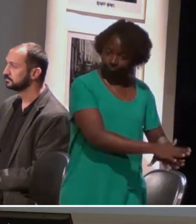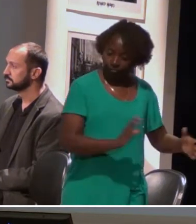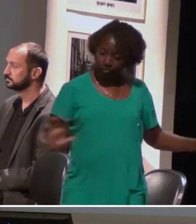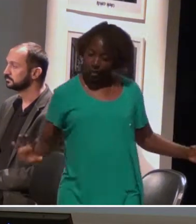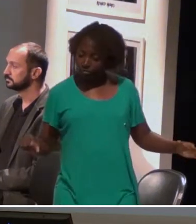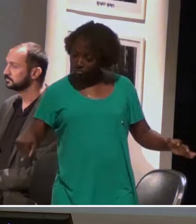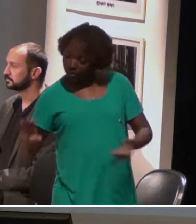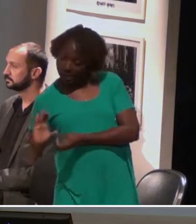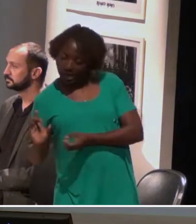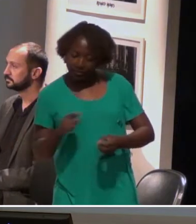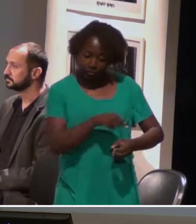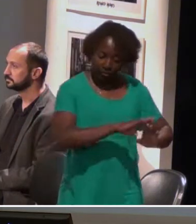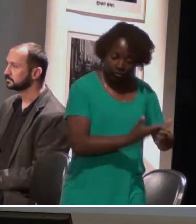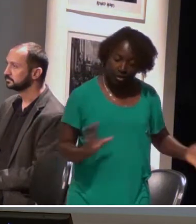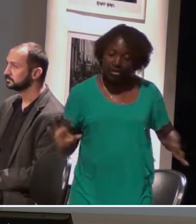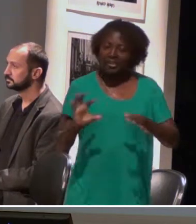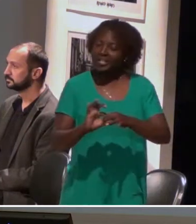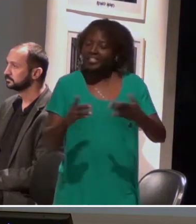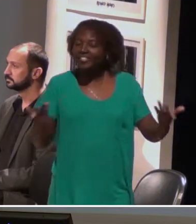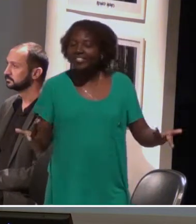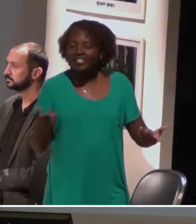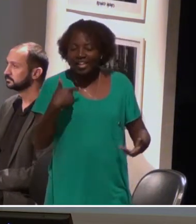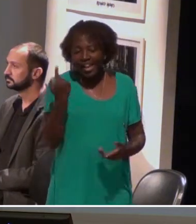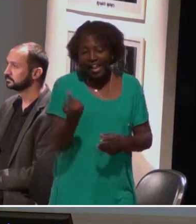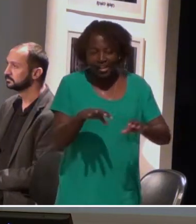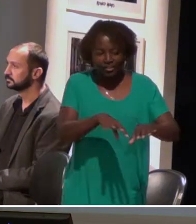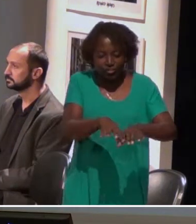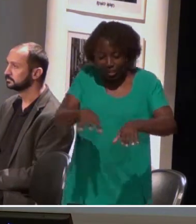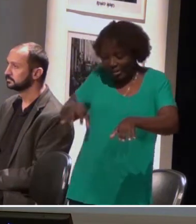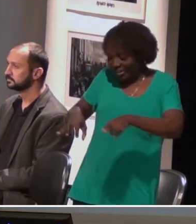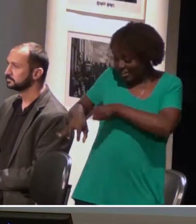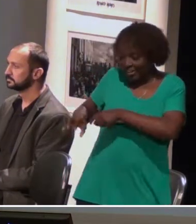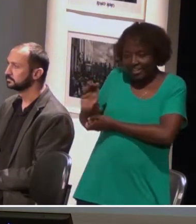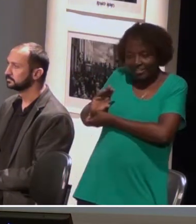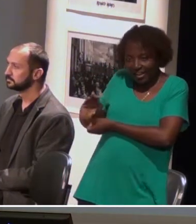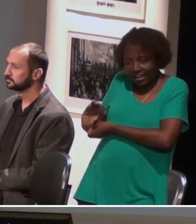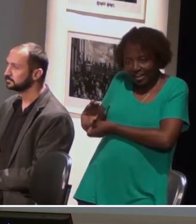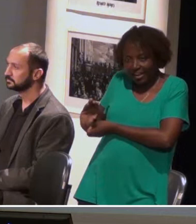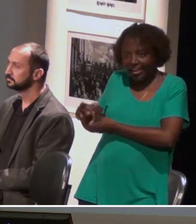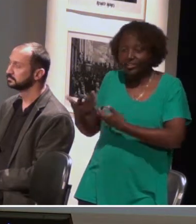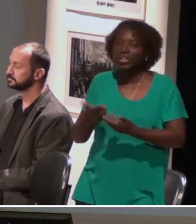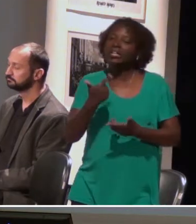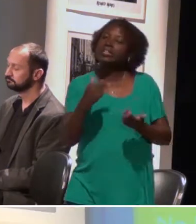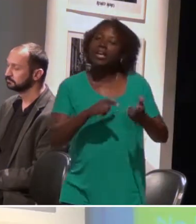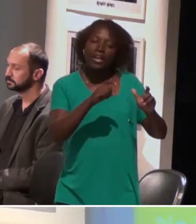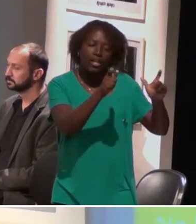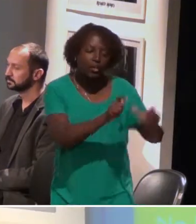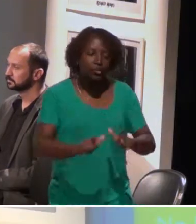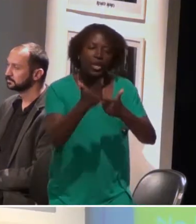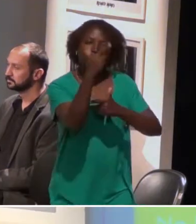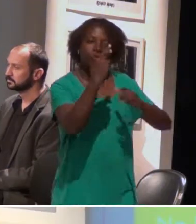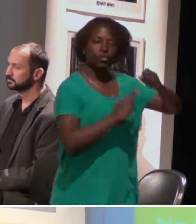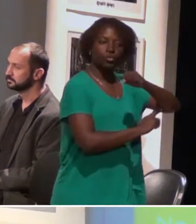Então, eu brinco que a gente funciona no puxadinho. Aqui tem CAIS que funciona na rodoviária, tem CAIS que